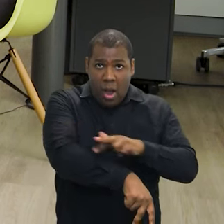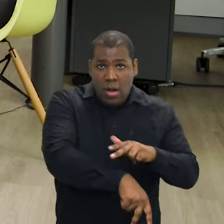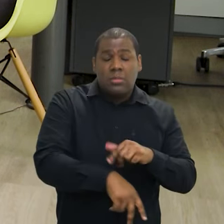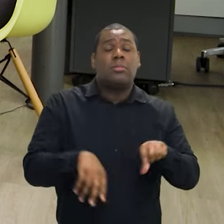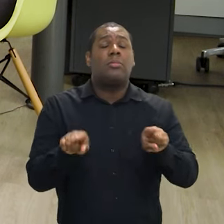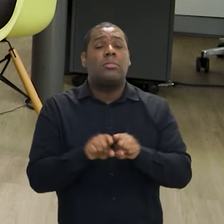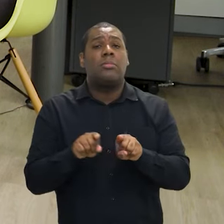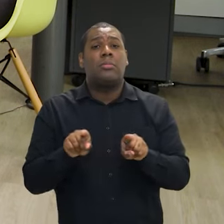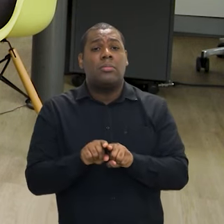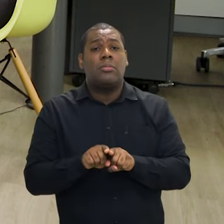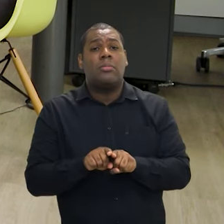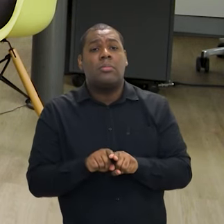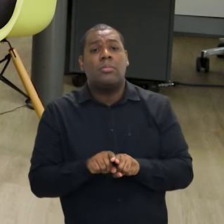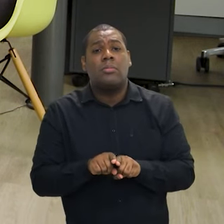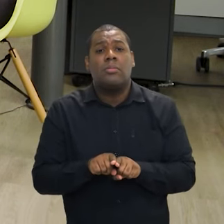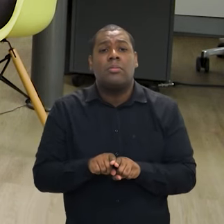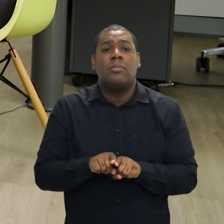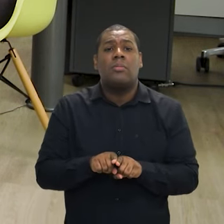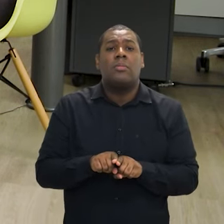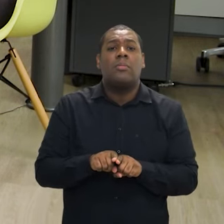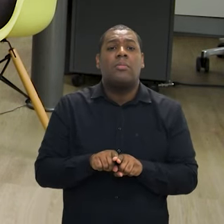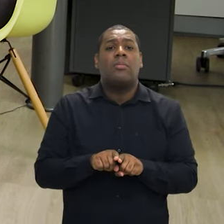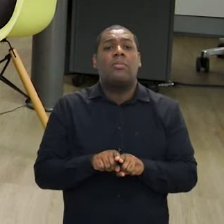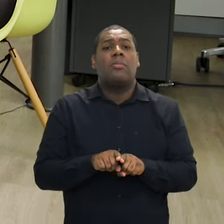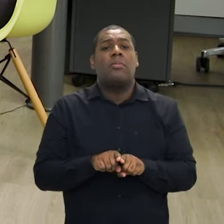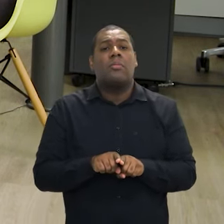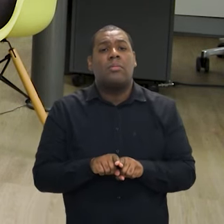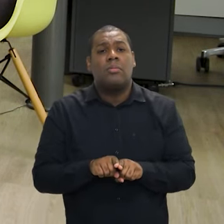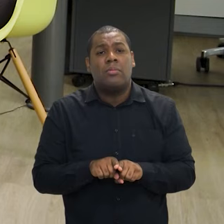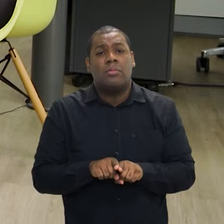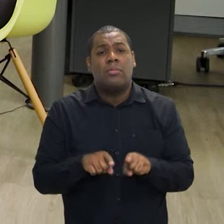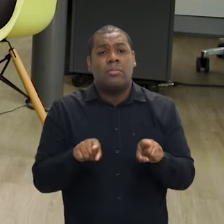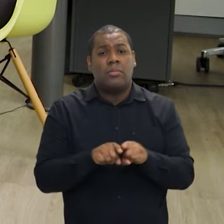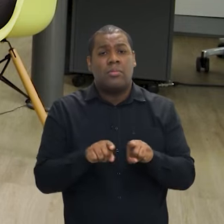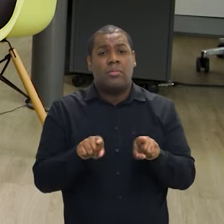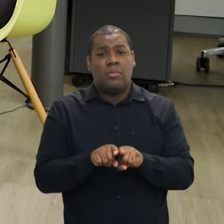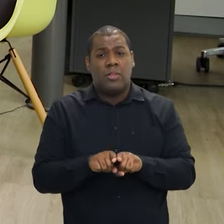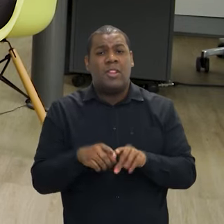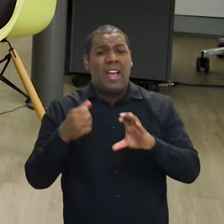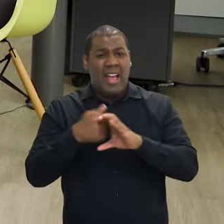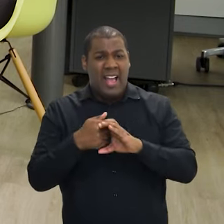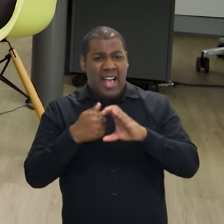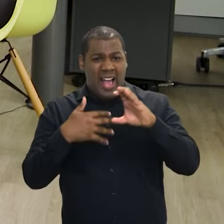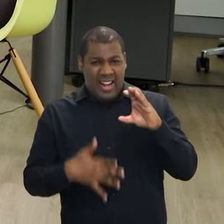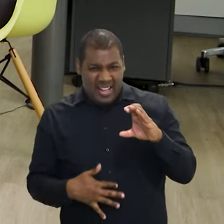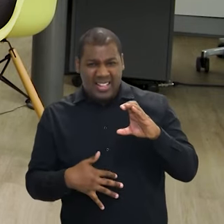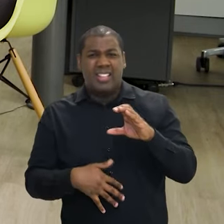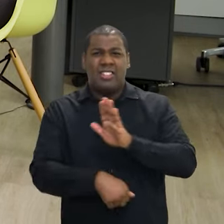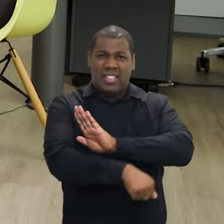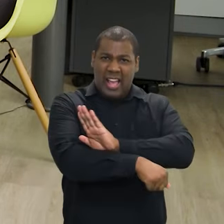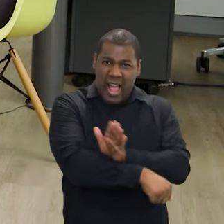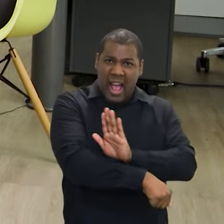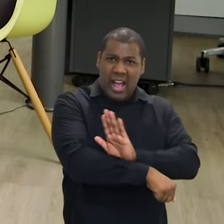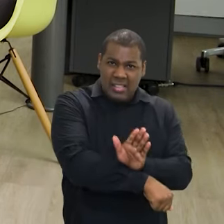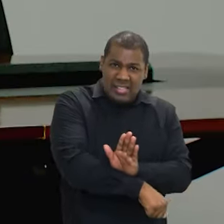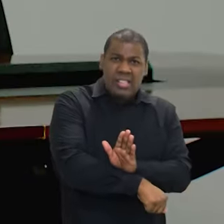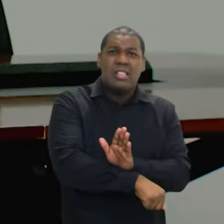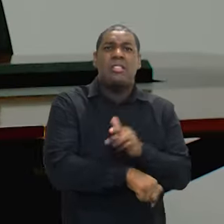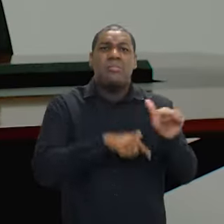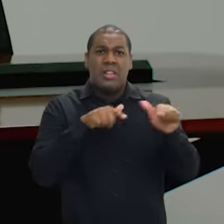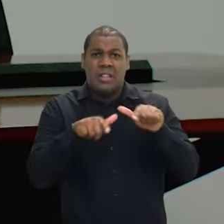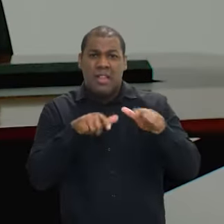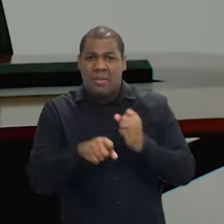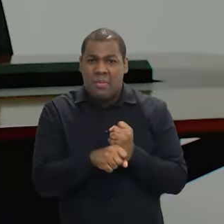olhado também para um processo de neutralização desses fatores estruturantes que ainda permitem